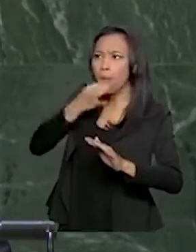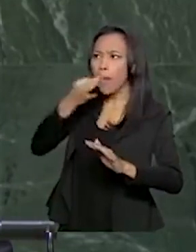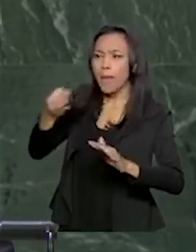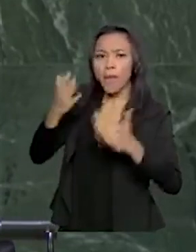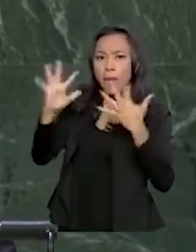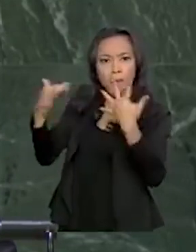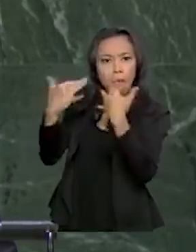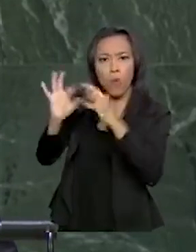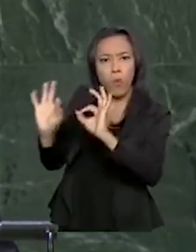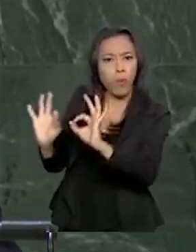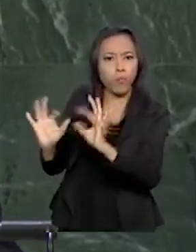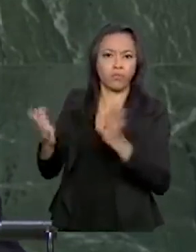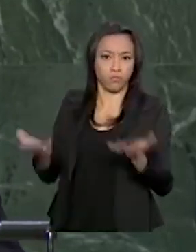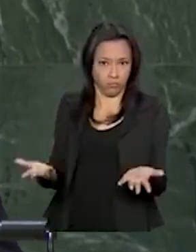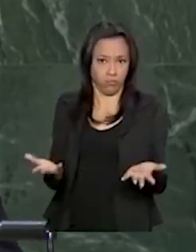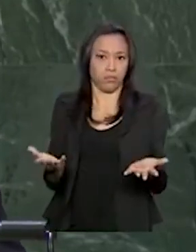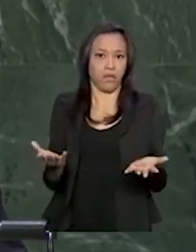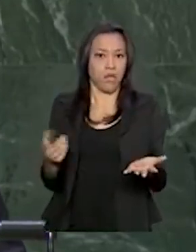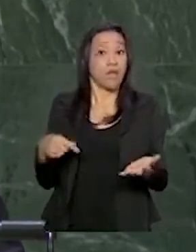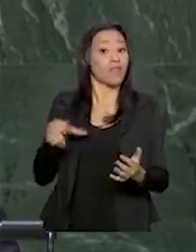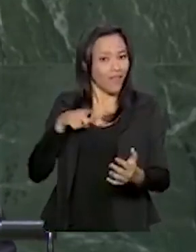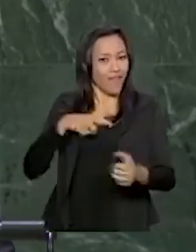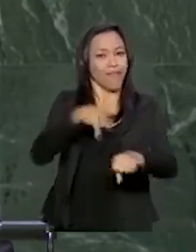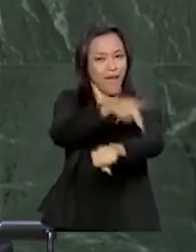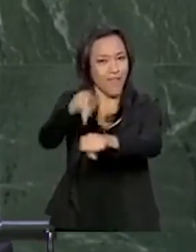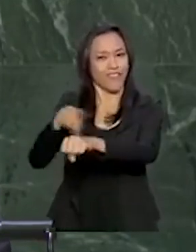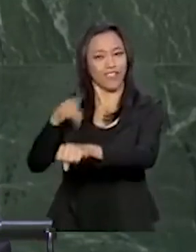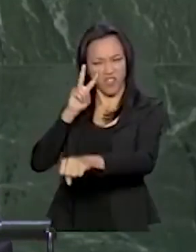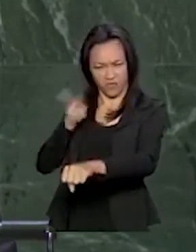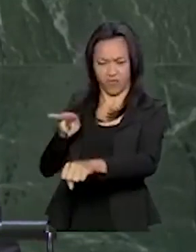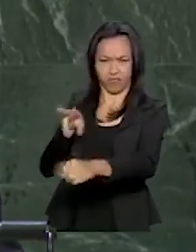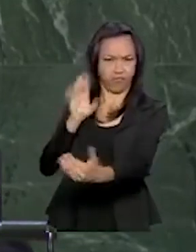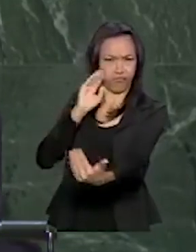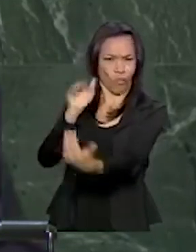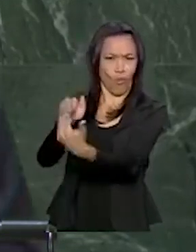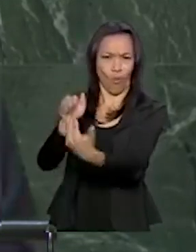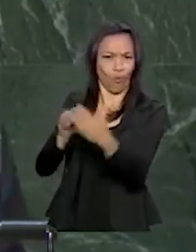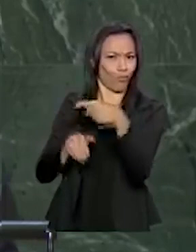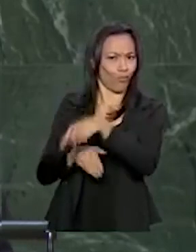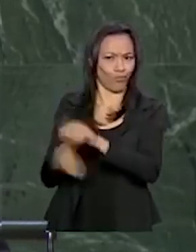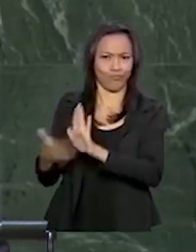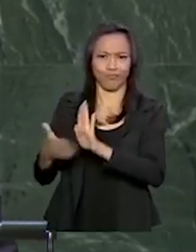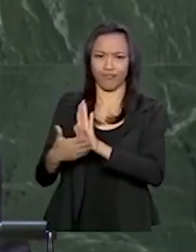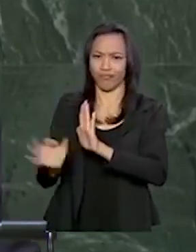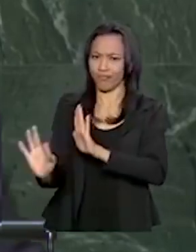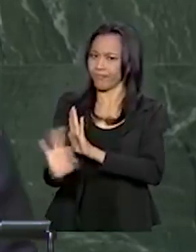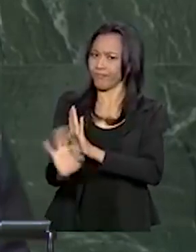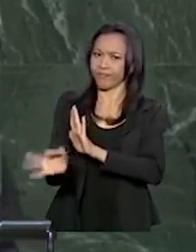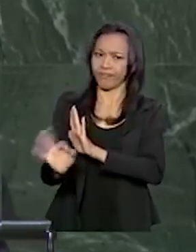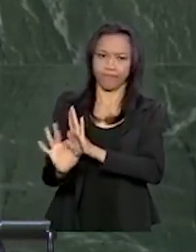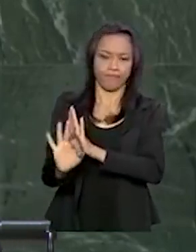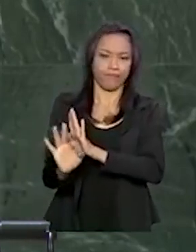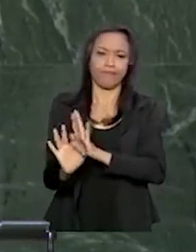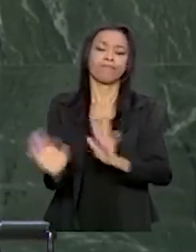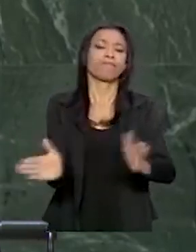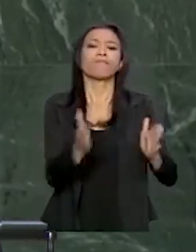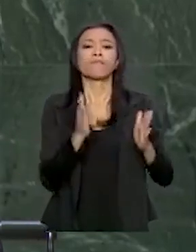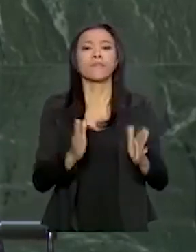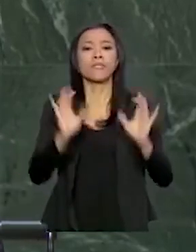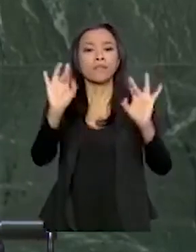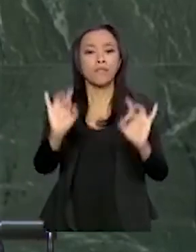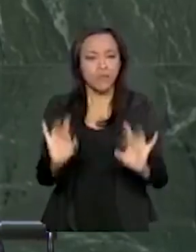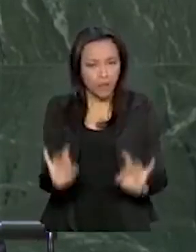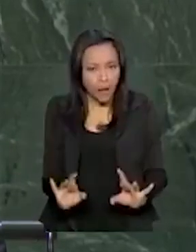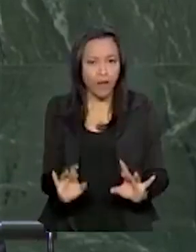àqueles que não aceitaram levar adiante essa absurda proposta. Em especial, o